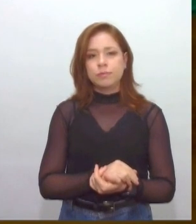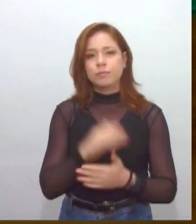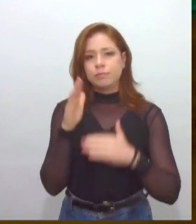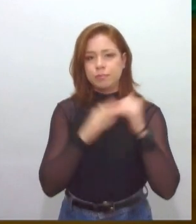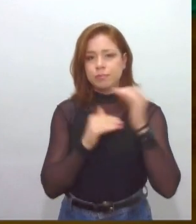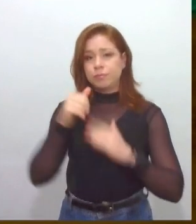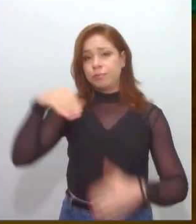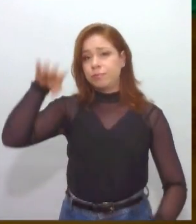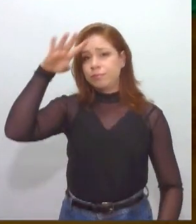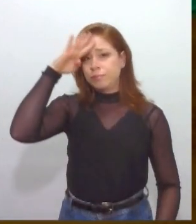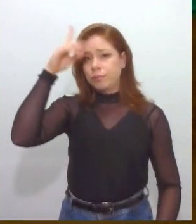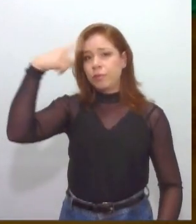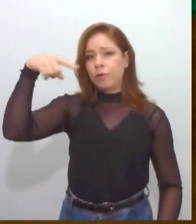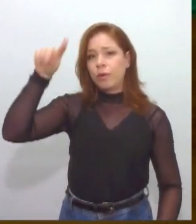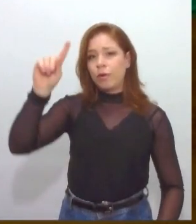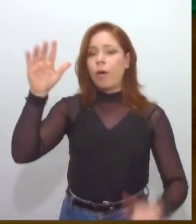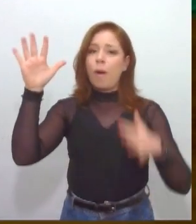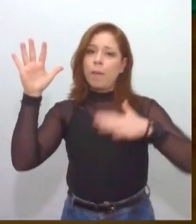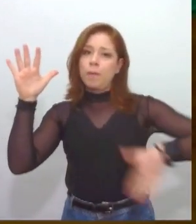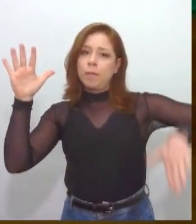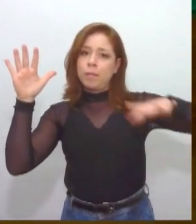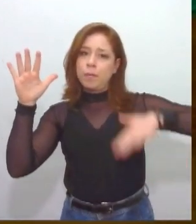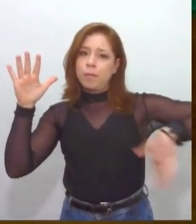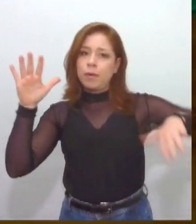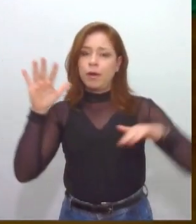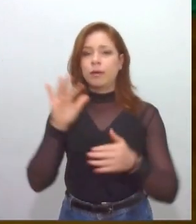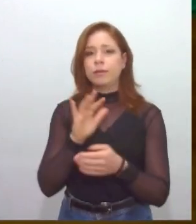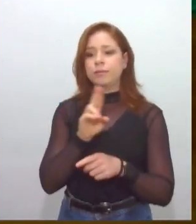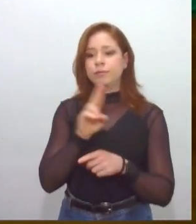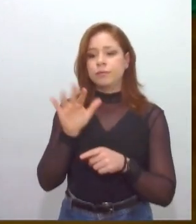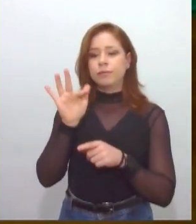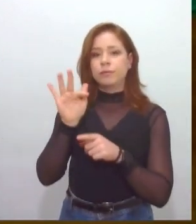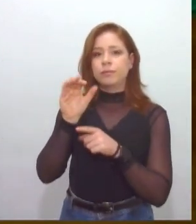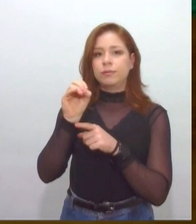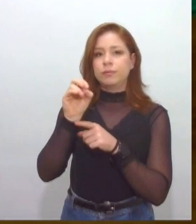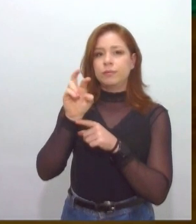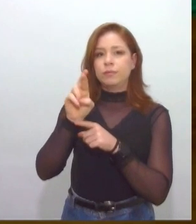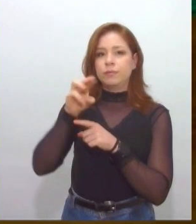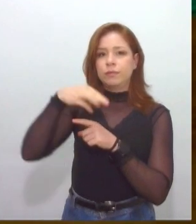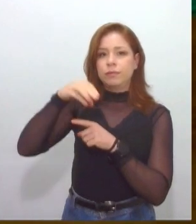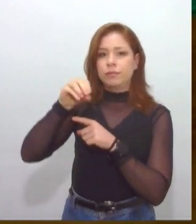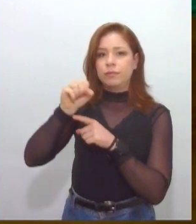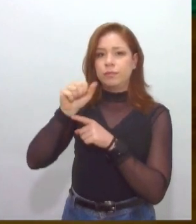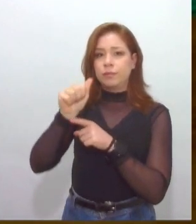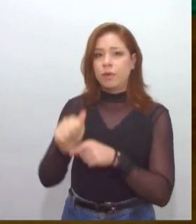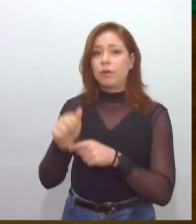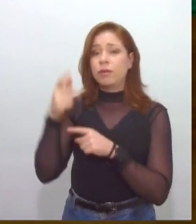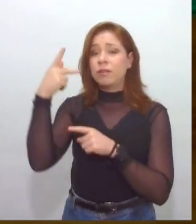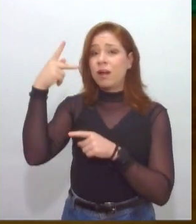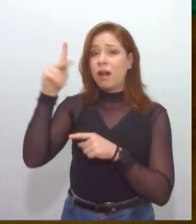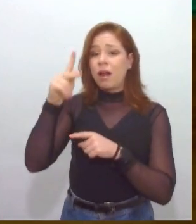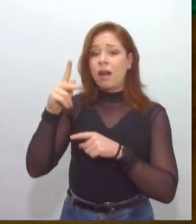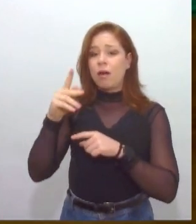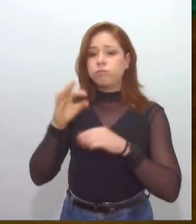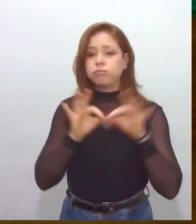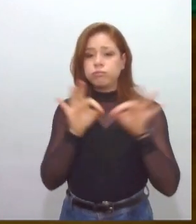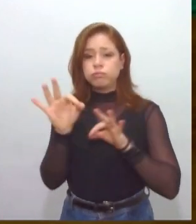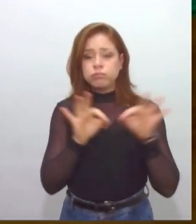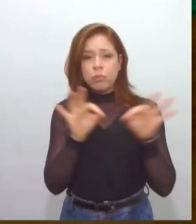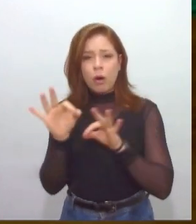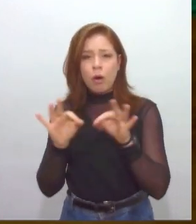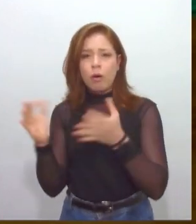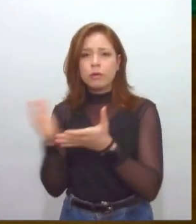Praia Formosa e lá fizeram barricadas, trincheiras, colocaram canhões da